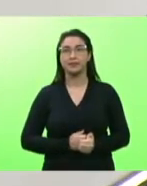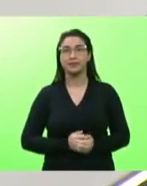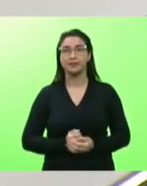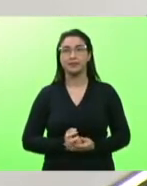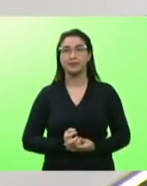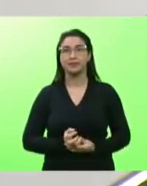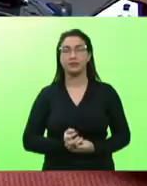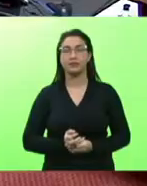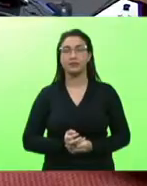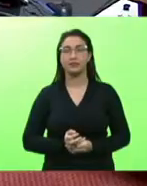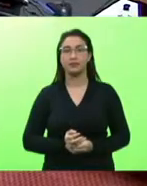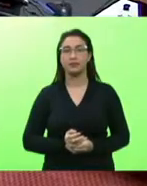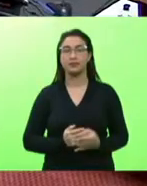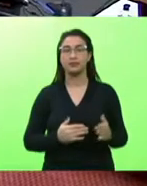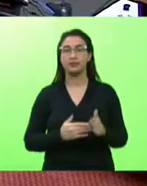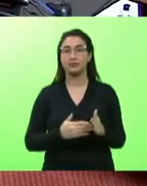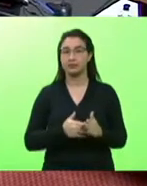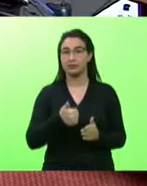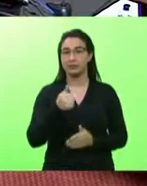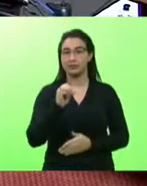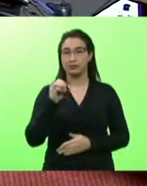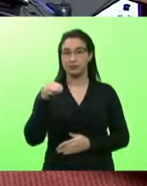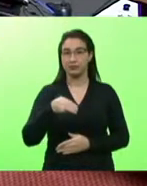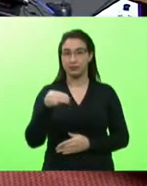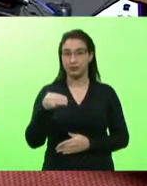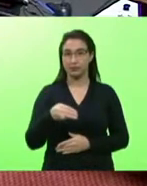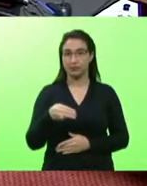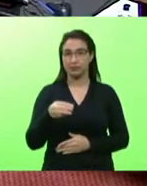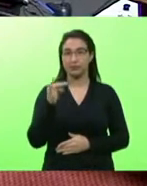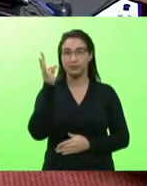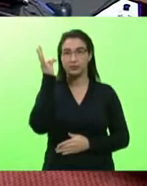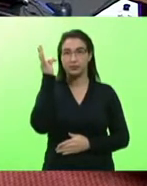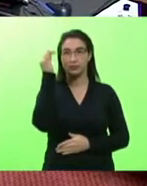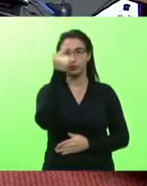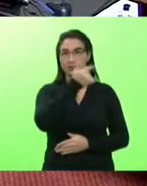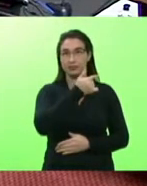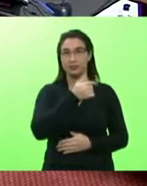Pelo tempo de até 10 minutos, fara uso da palavra o deputado Fabiano da Luz.